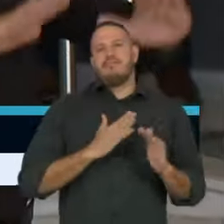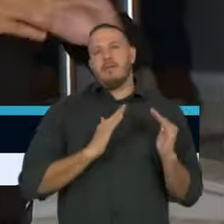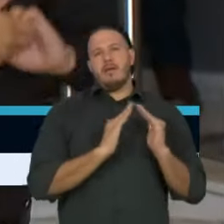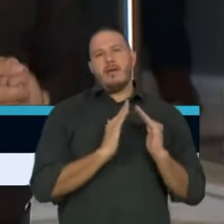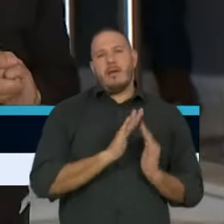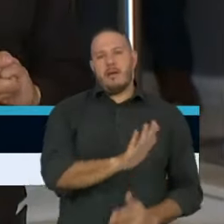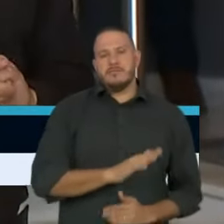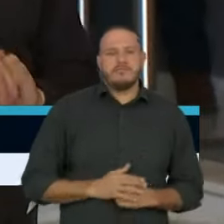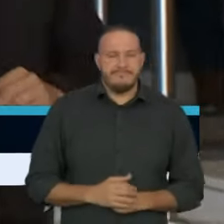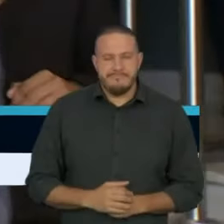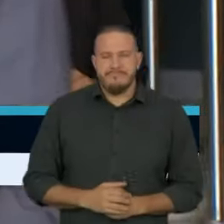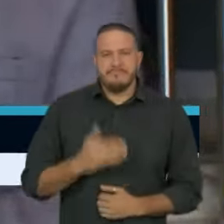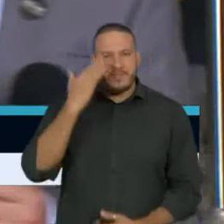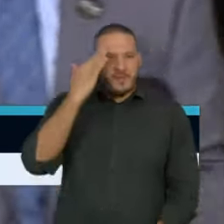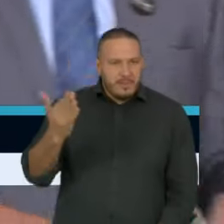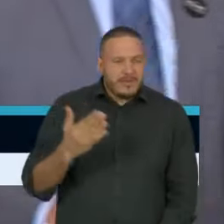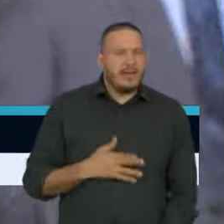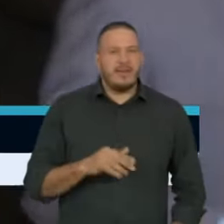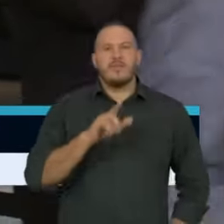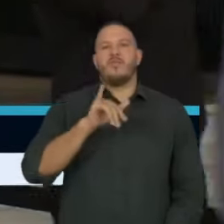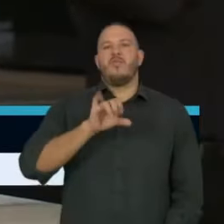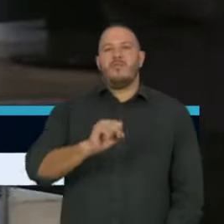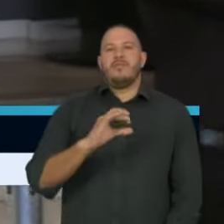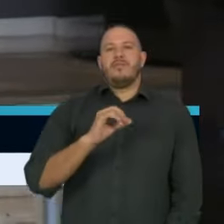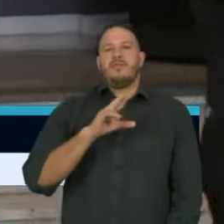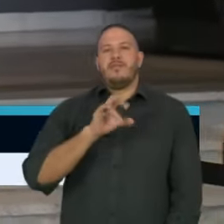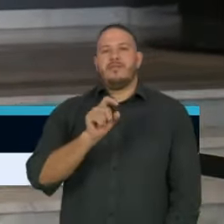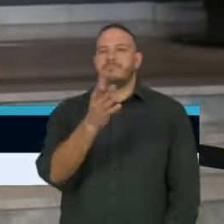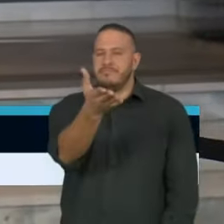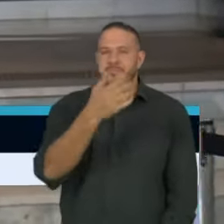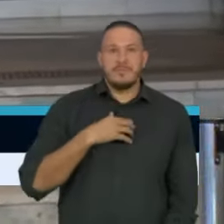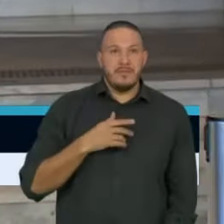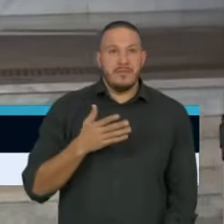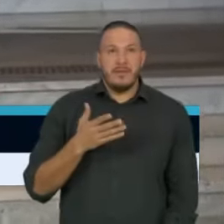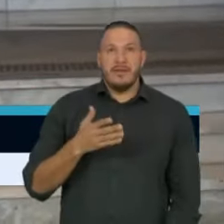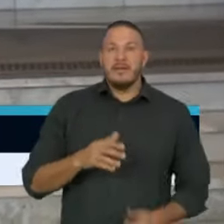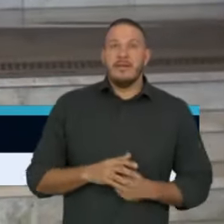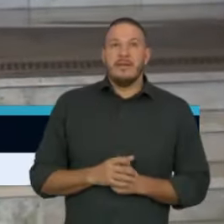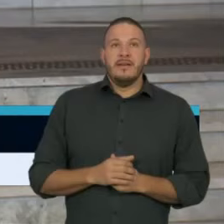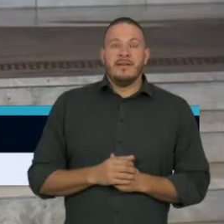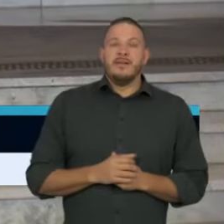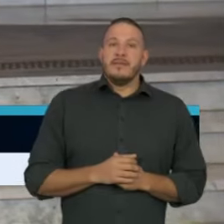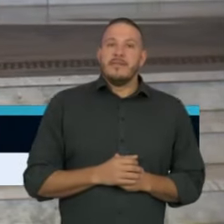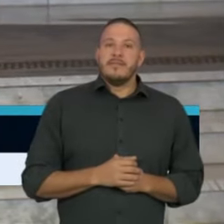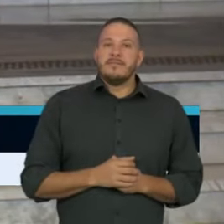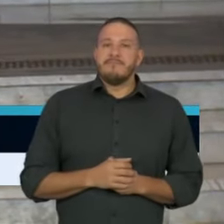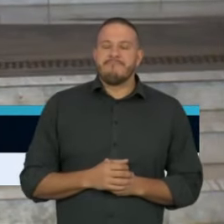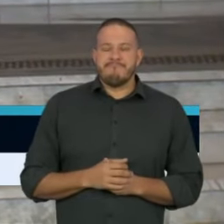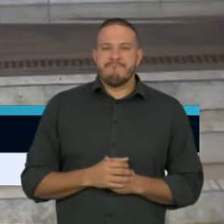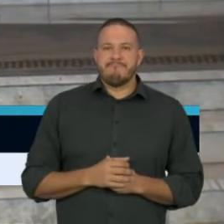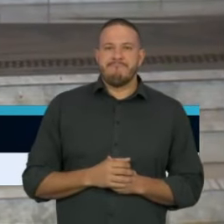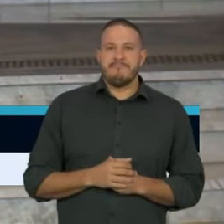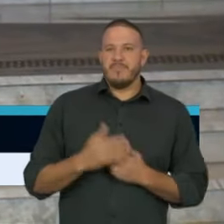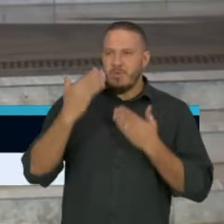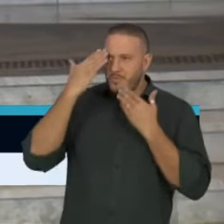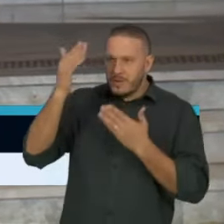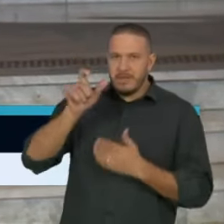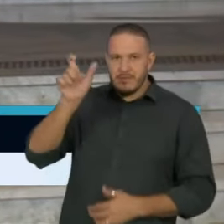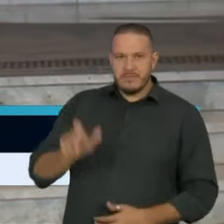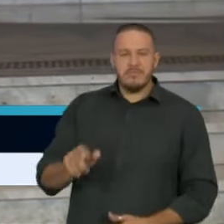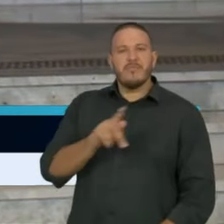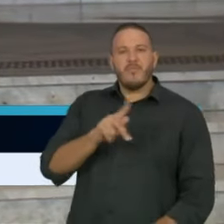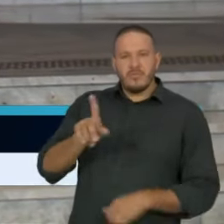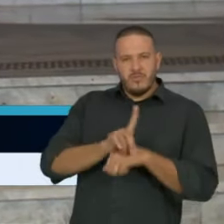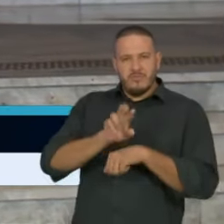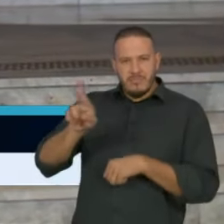Muito obrigado, professor Luiz Carlos, professor Esper Callas. Obrigado, professor doutor Luiz Carlos